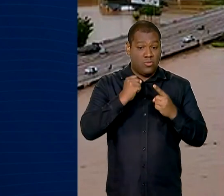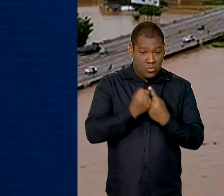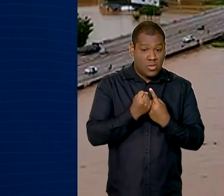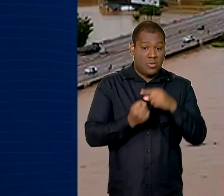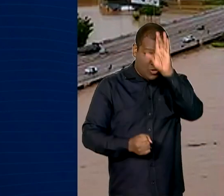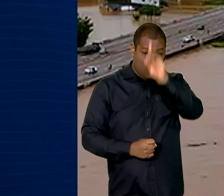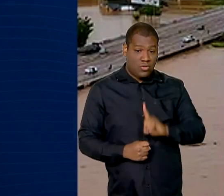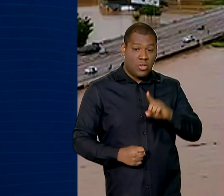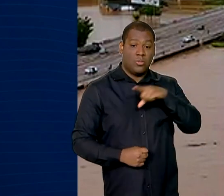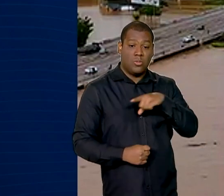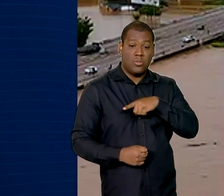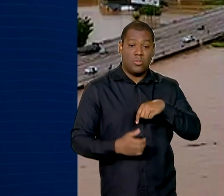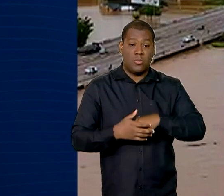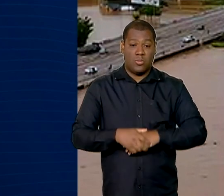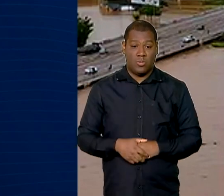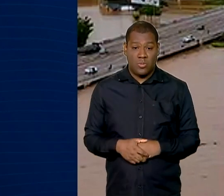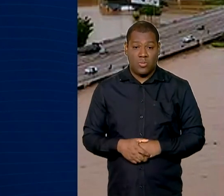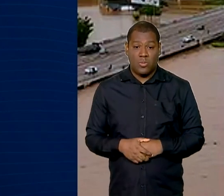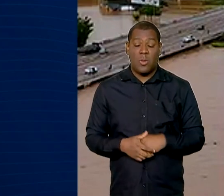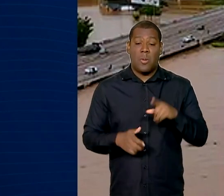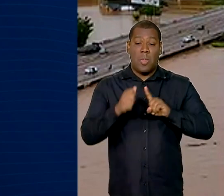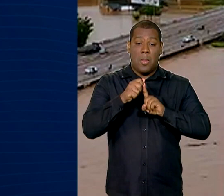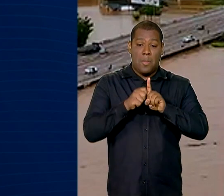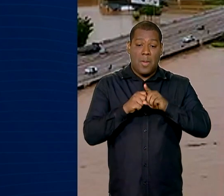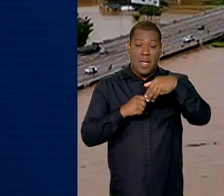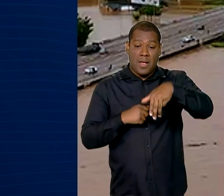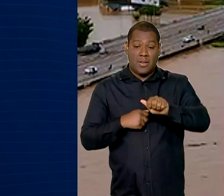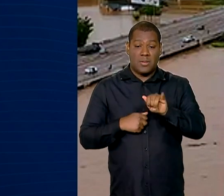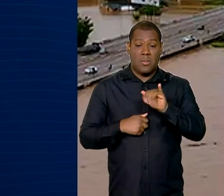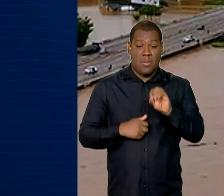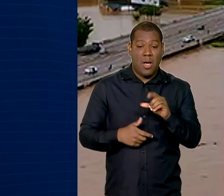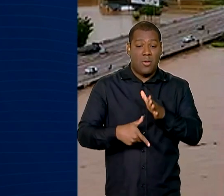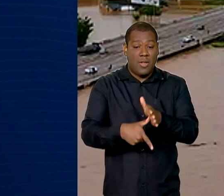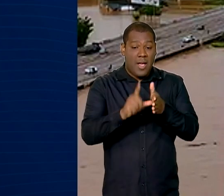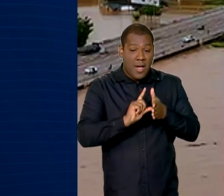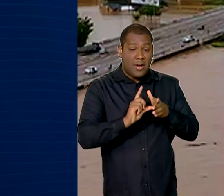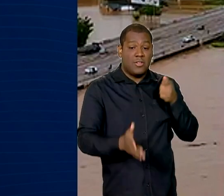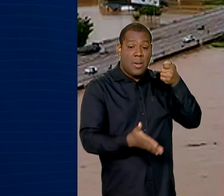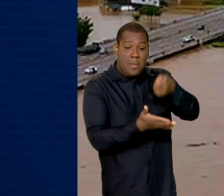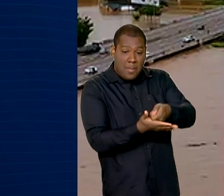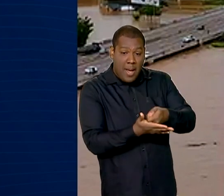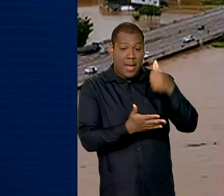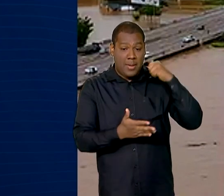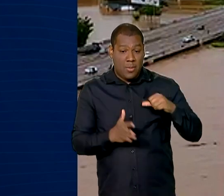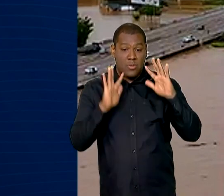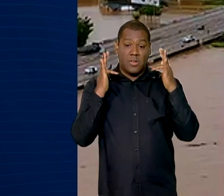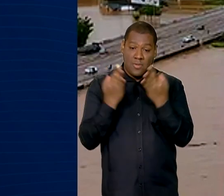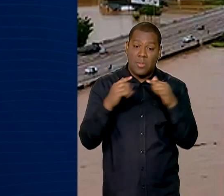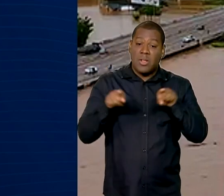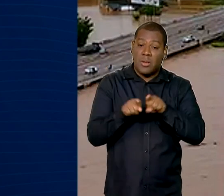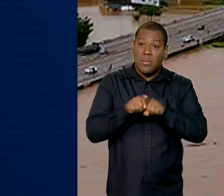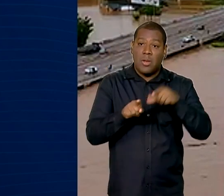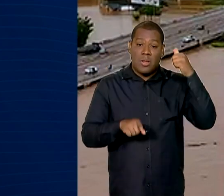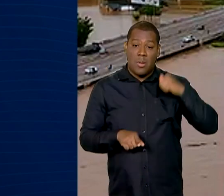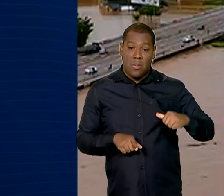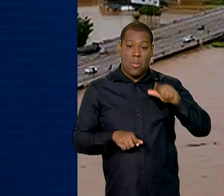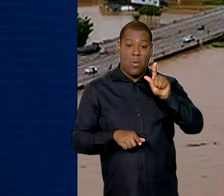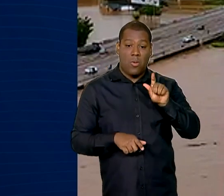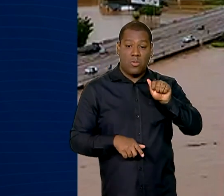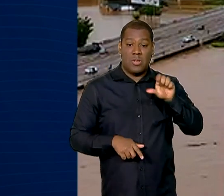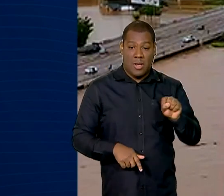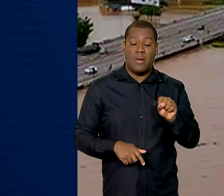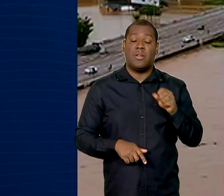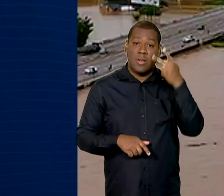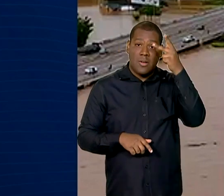antecipação do pagamento do mês de maio do Bolsa Família e Auxílio Gás. 583